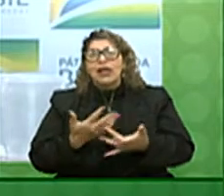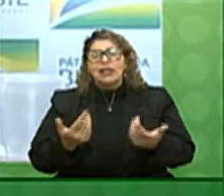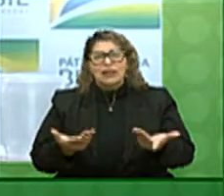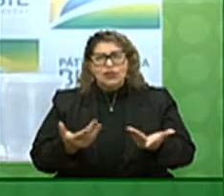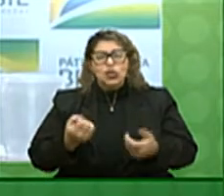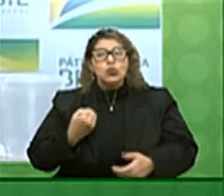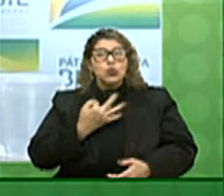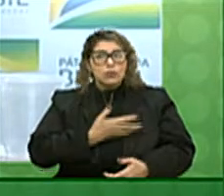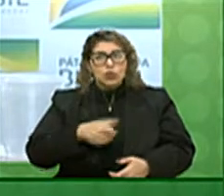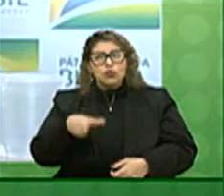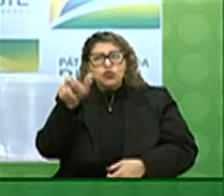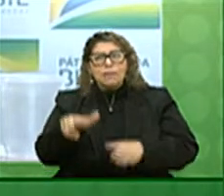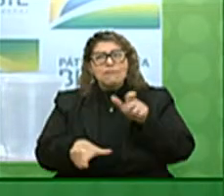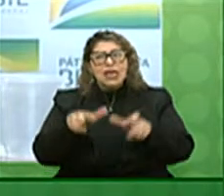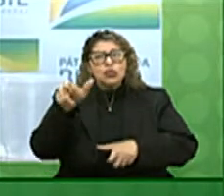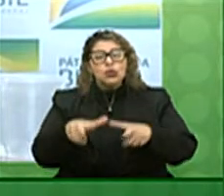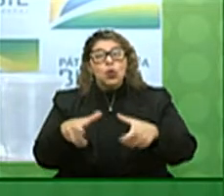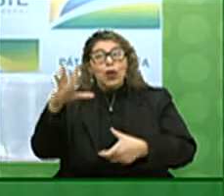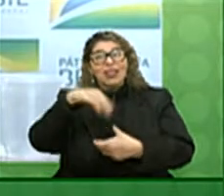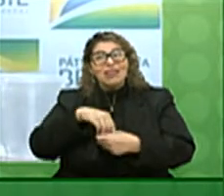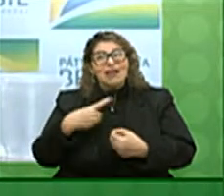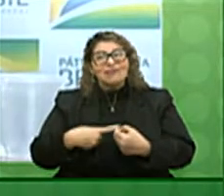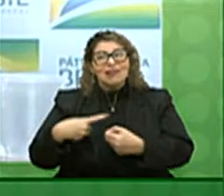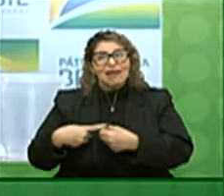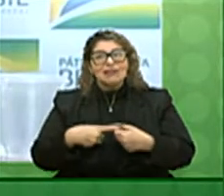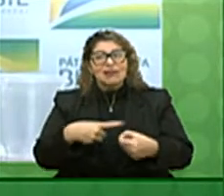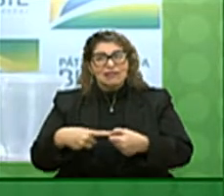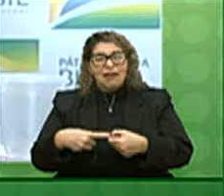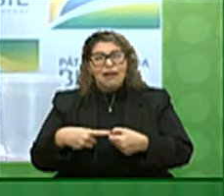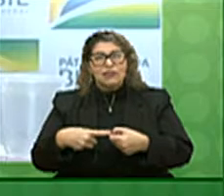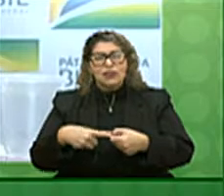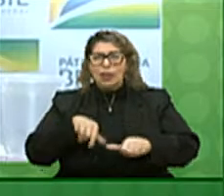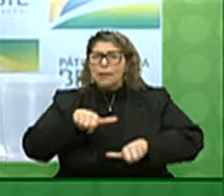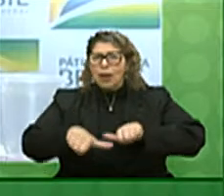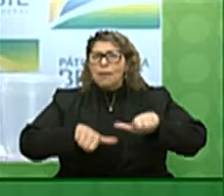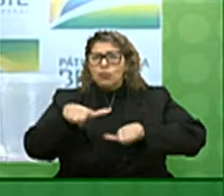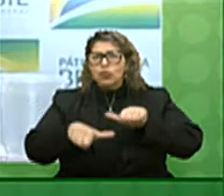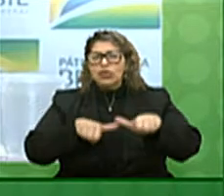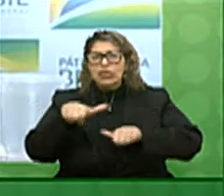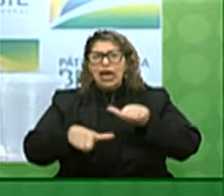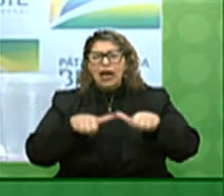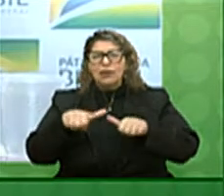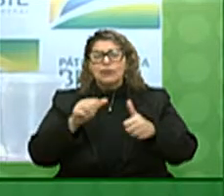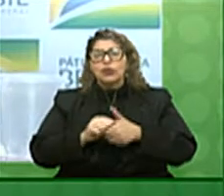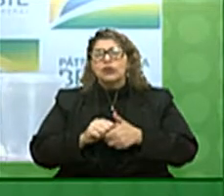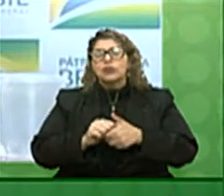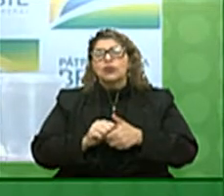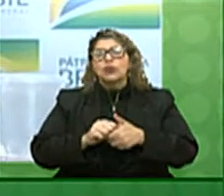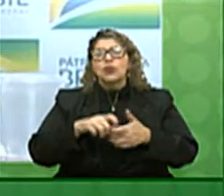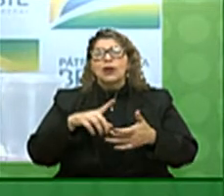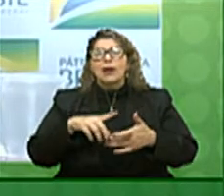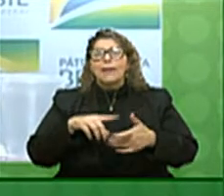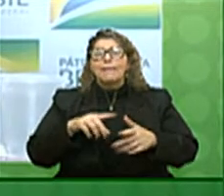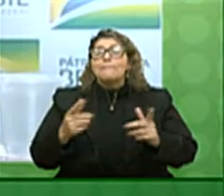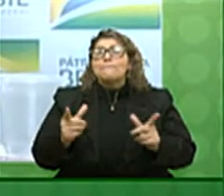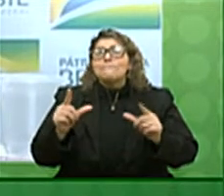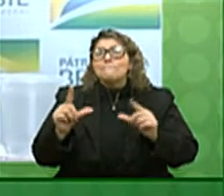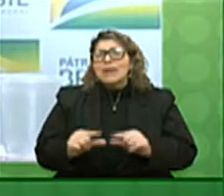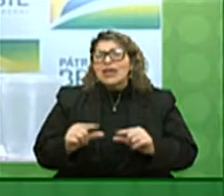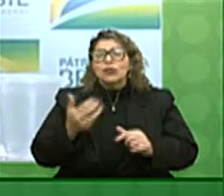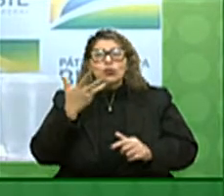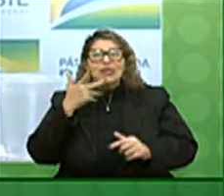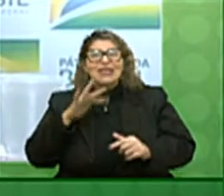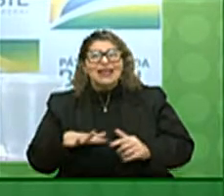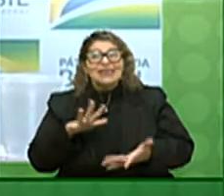ao número de habitantes por município. Nós estamos entrando numa mudança da curva demográfica, teremos menos crianças